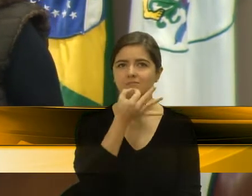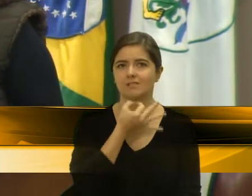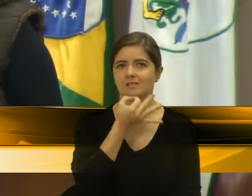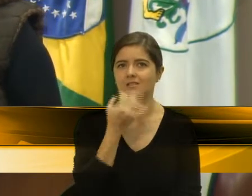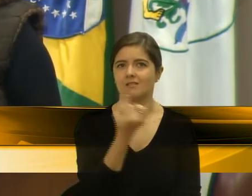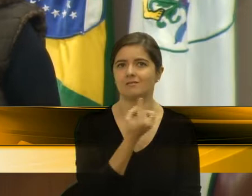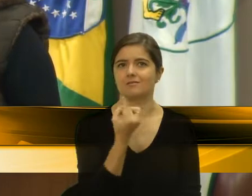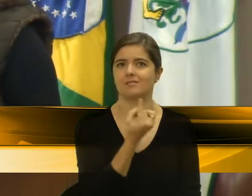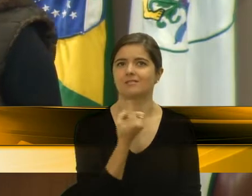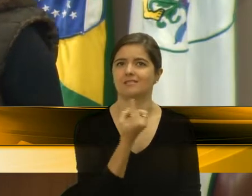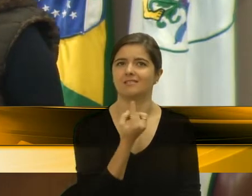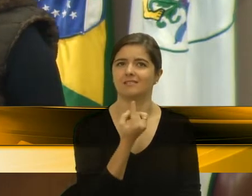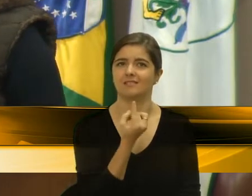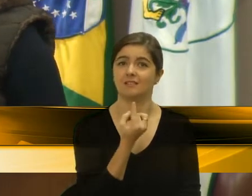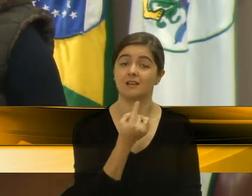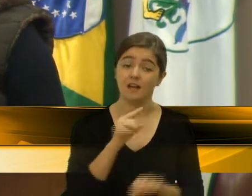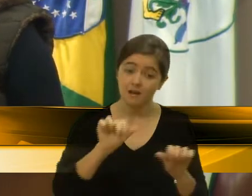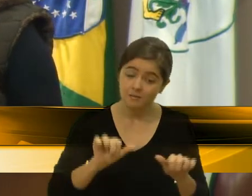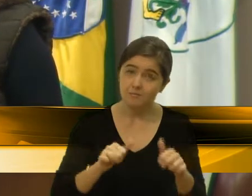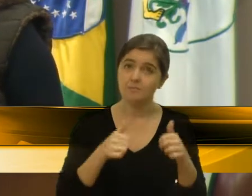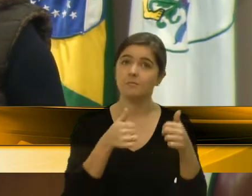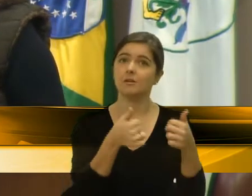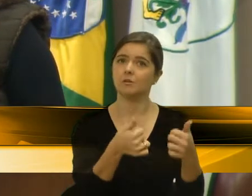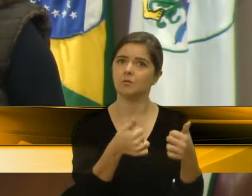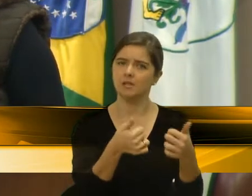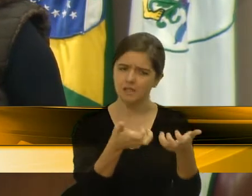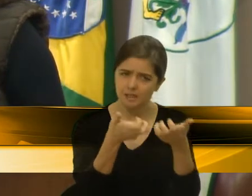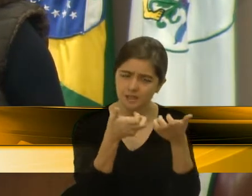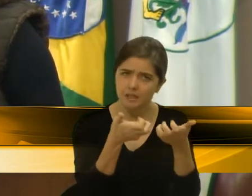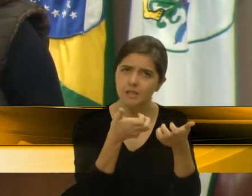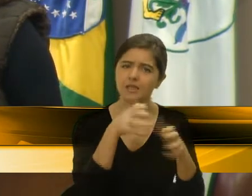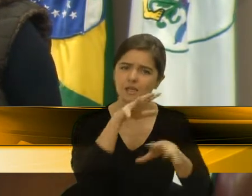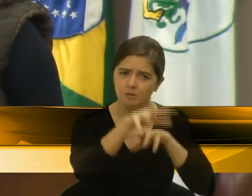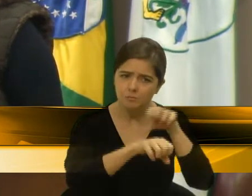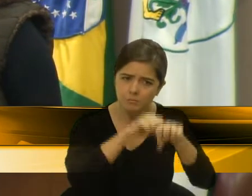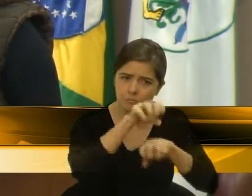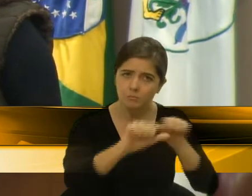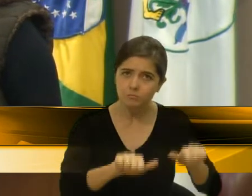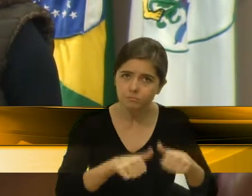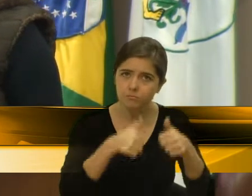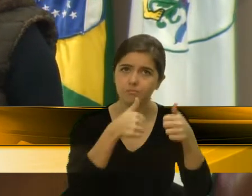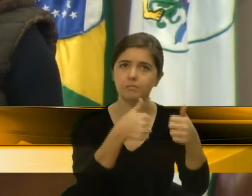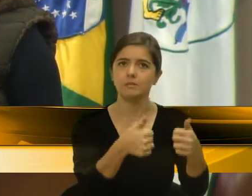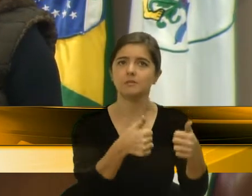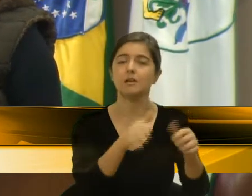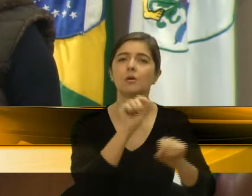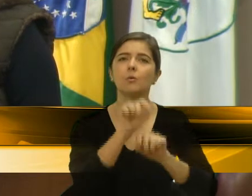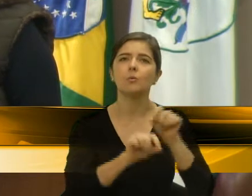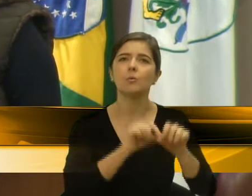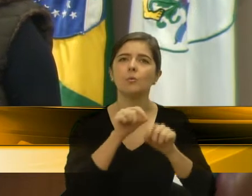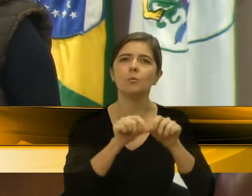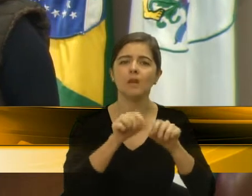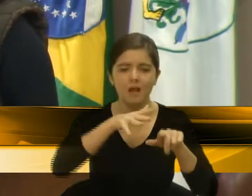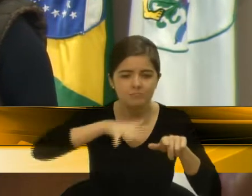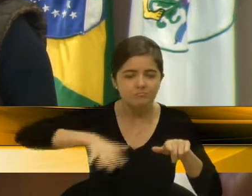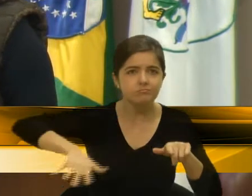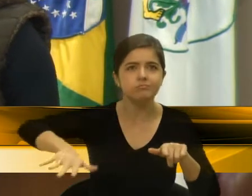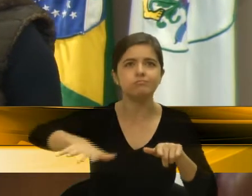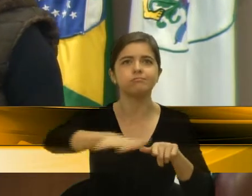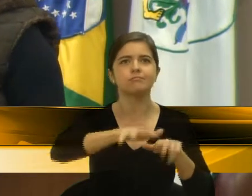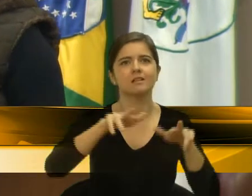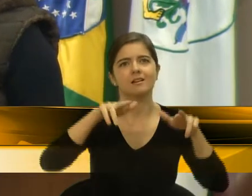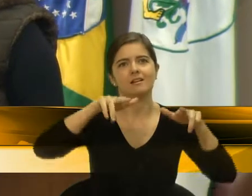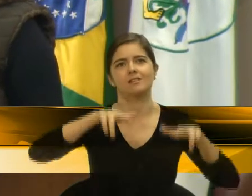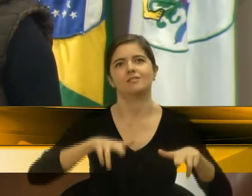Como foi dito, essas melhorias que se pretendem buscar são melhorias para todo o conglomerado que compõe essa